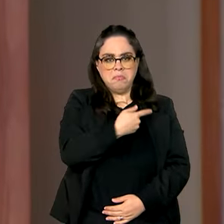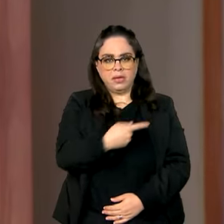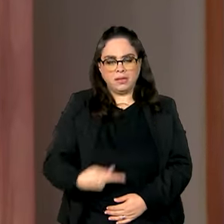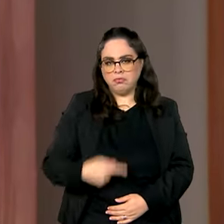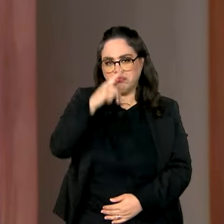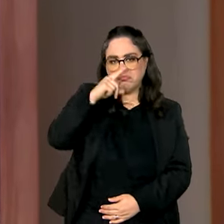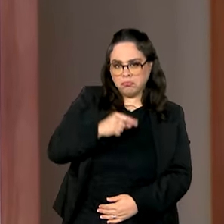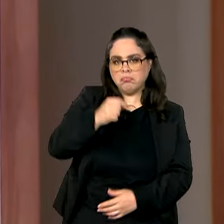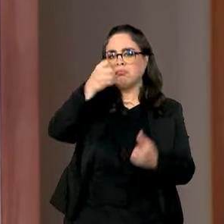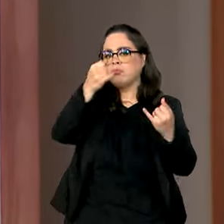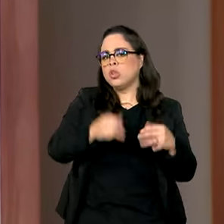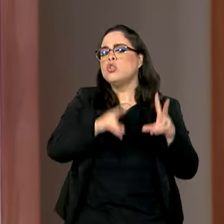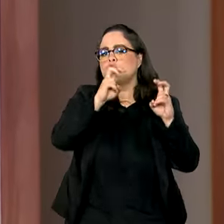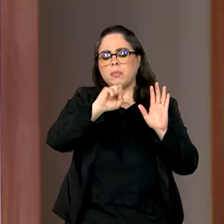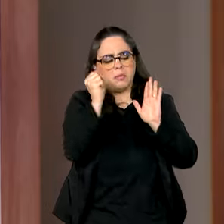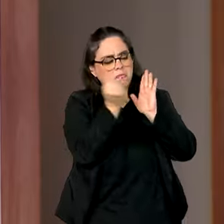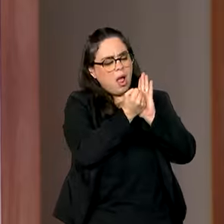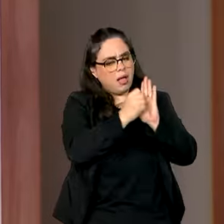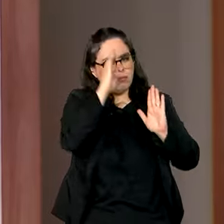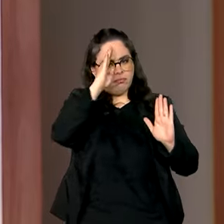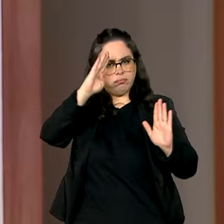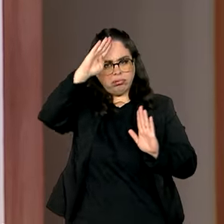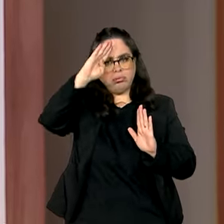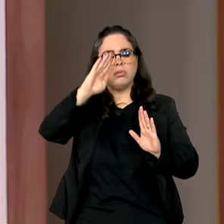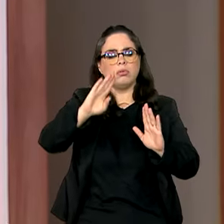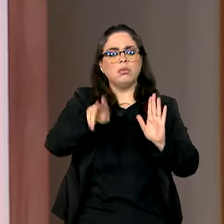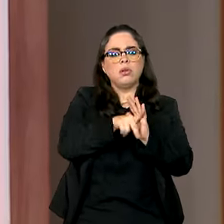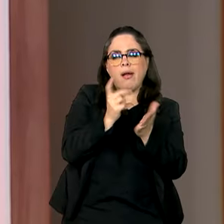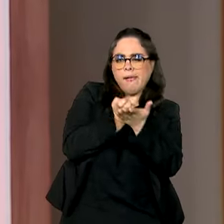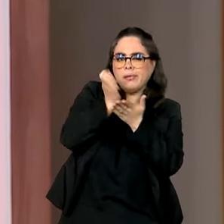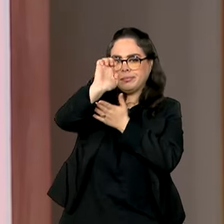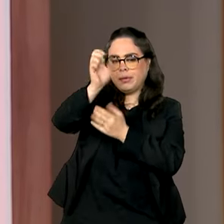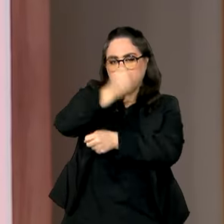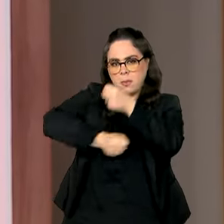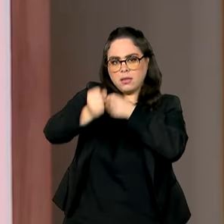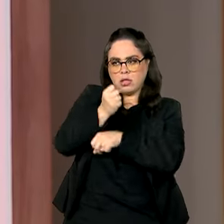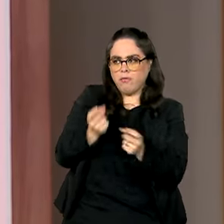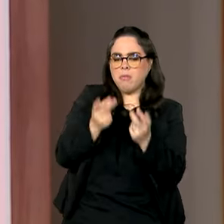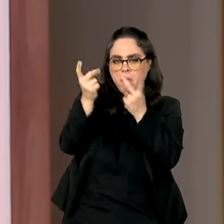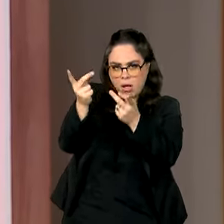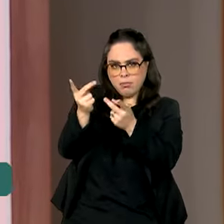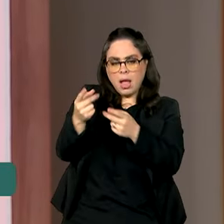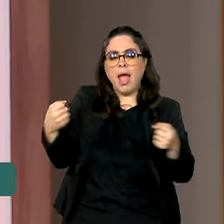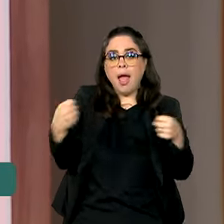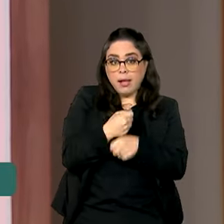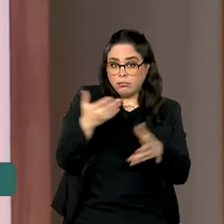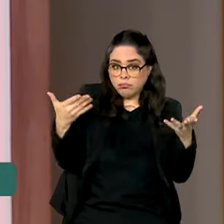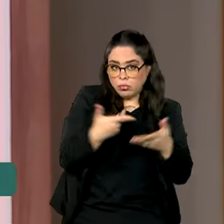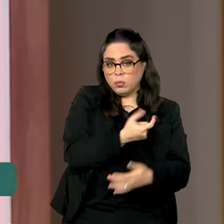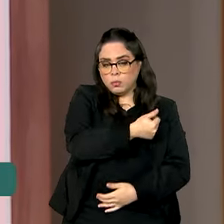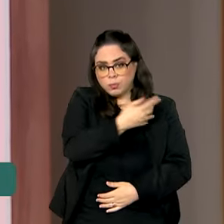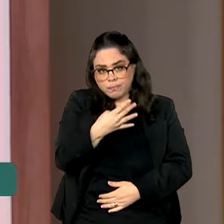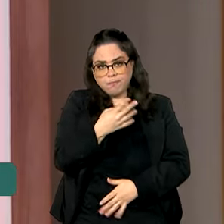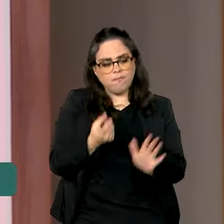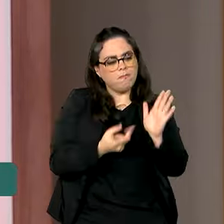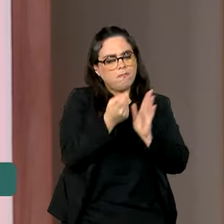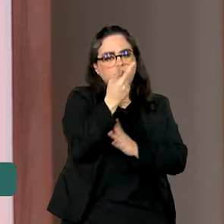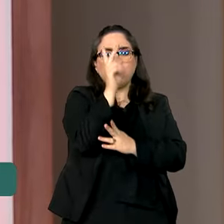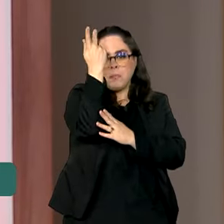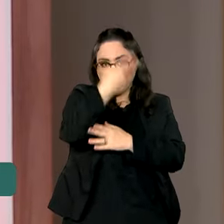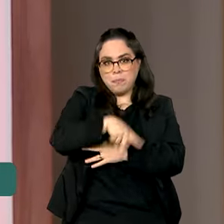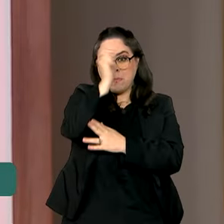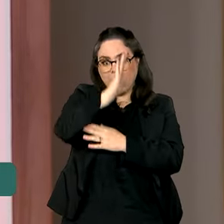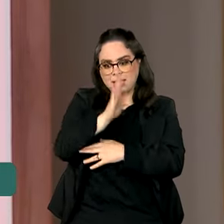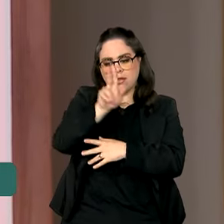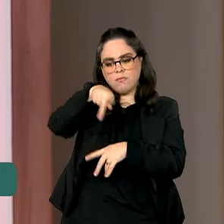-presidente Geraldo Alckmin lembrou aí os recordes de exportação no ano passado. E em 2024, as vendas brasileiras para outros